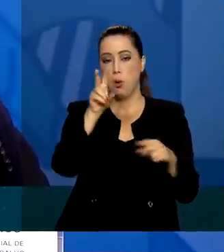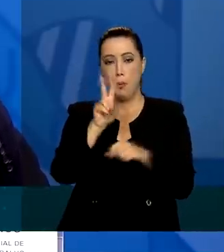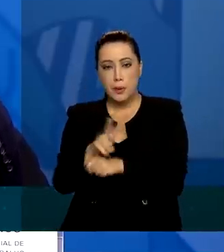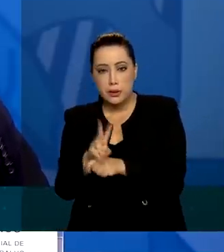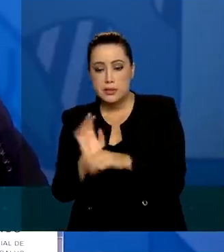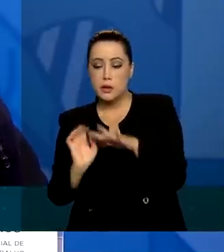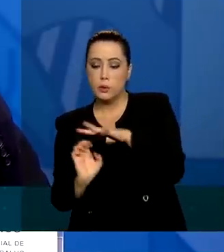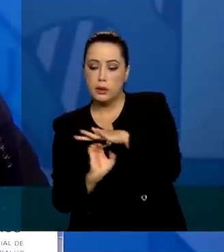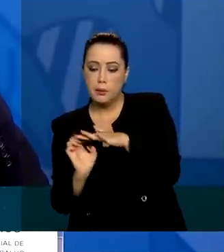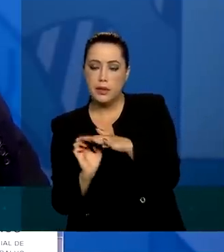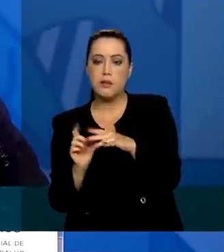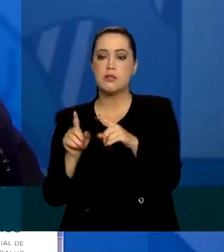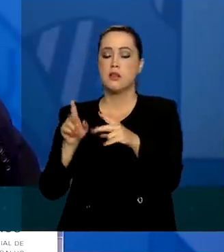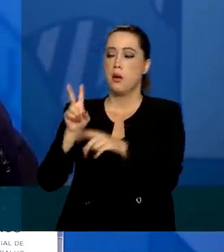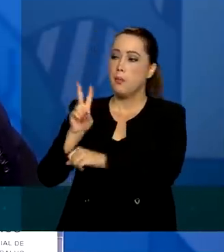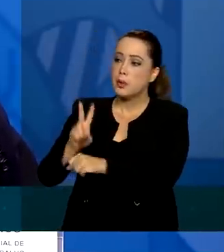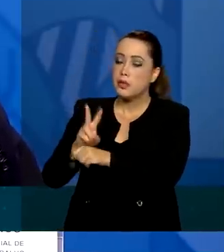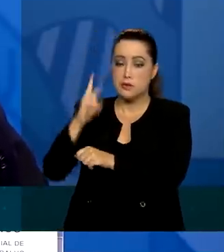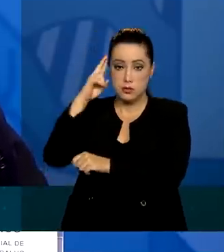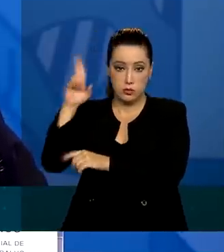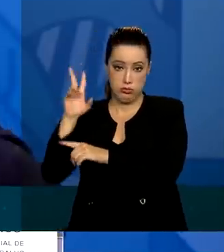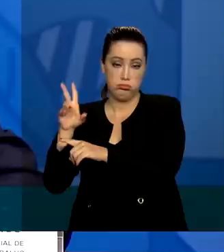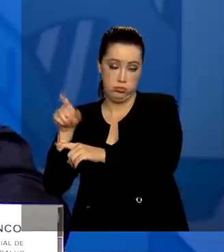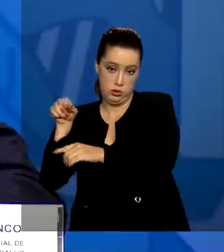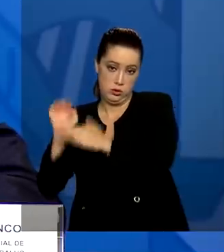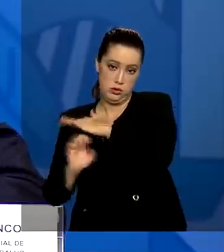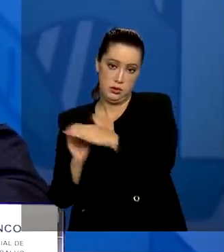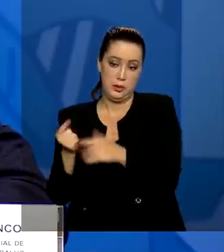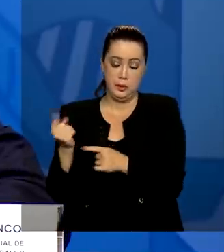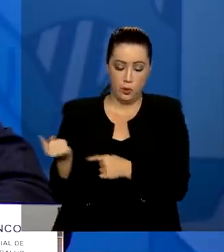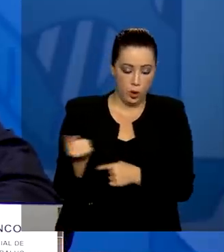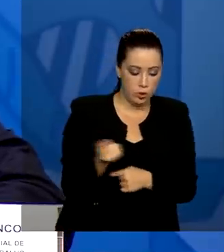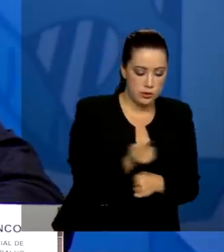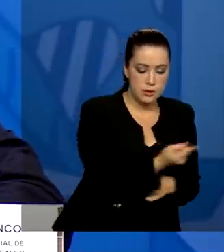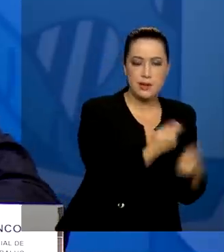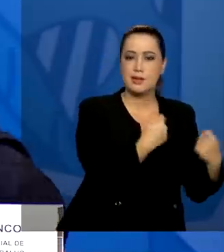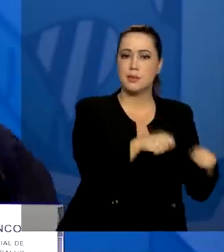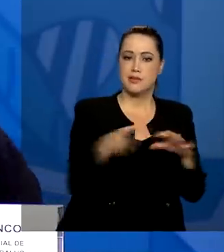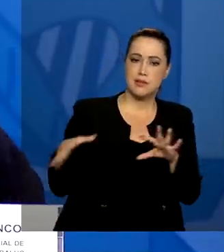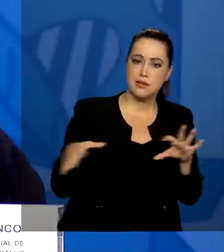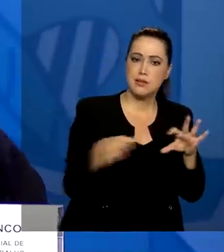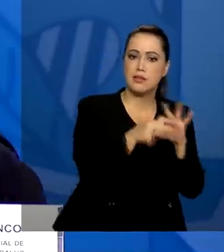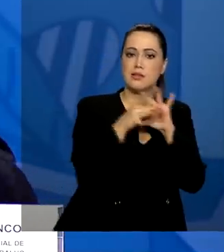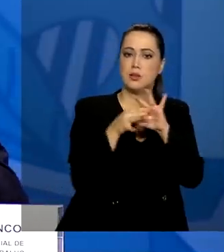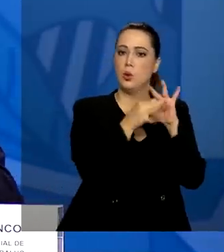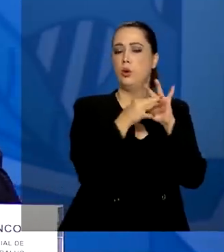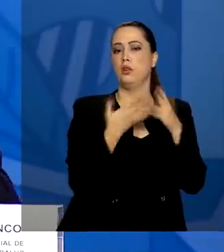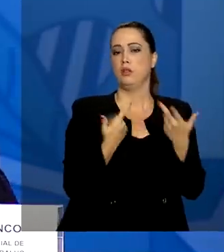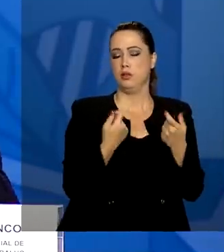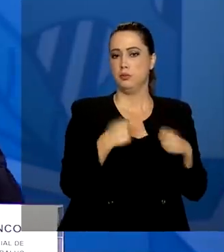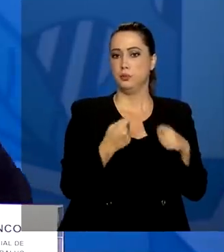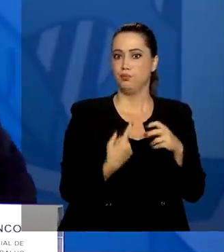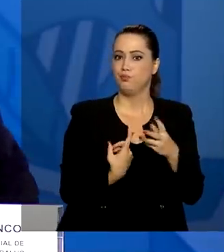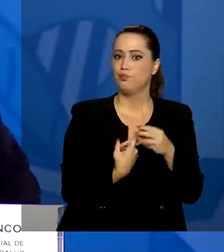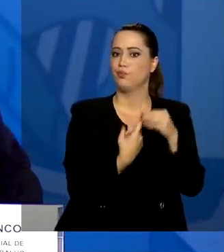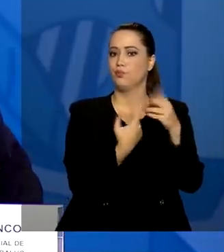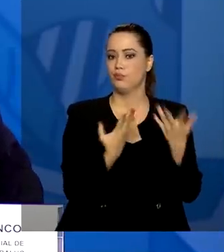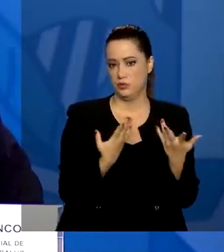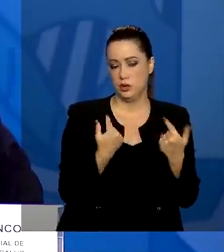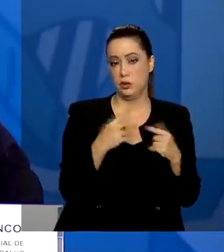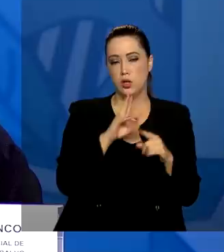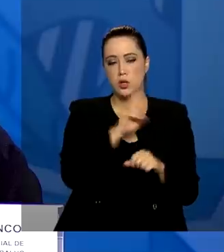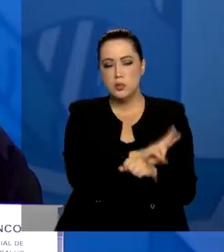empresário. Não há empregado sem empresa e não há empresa sem empresário. Essas são nossas premissas. Estamos